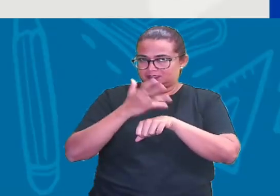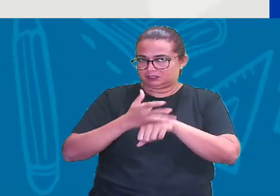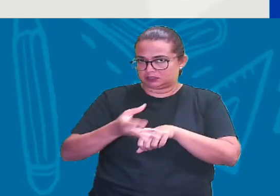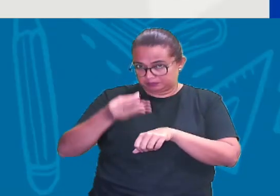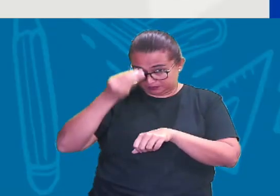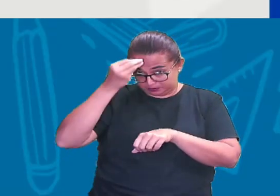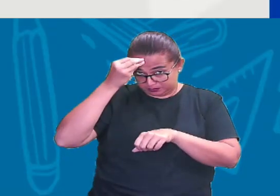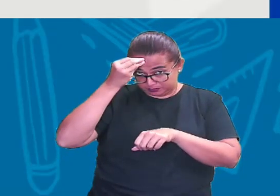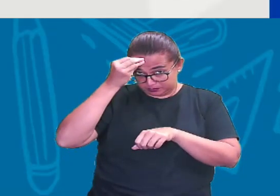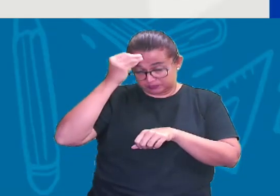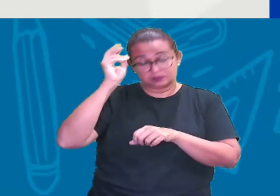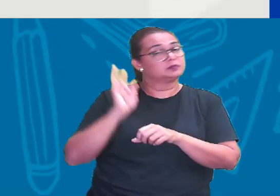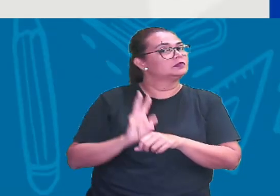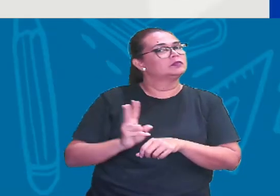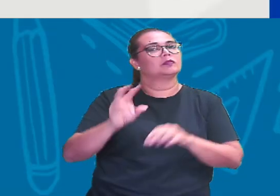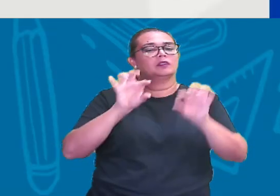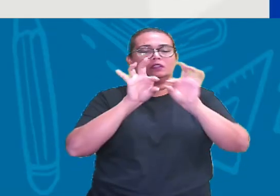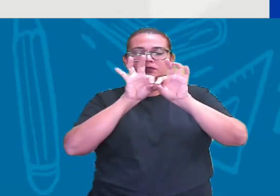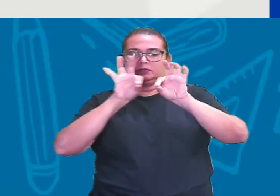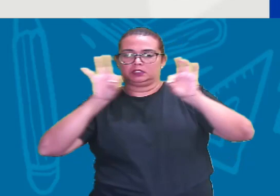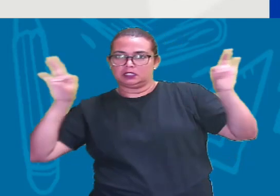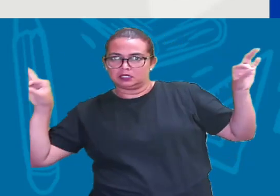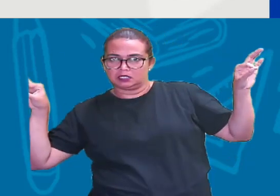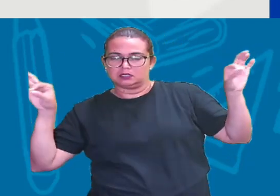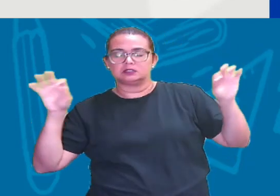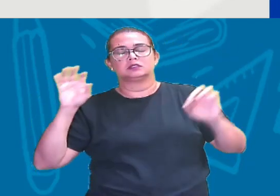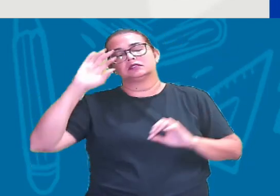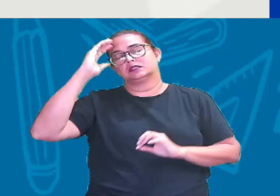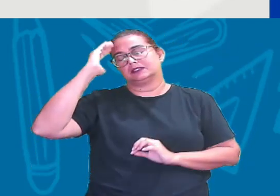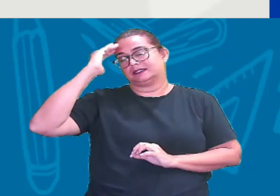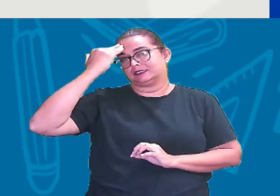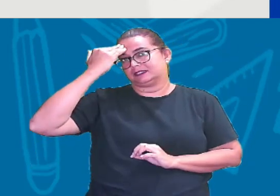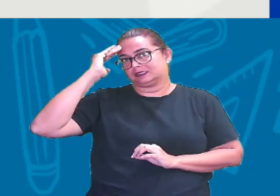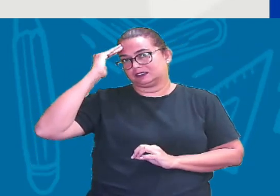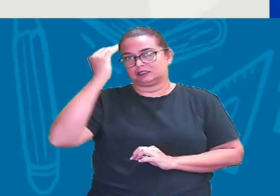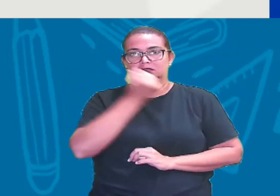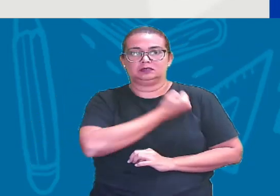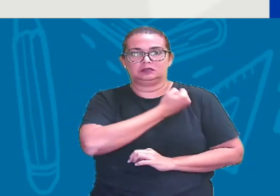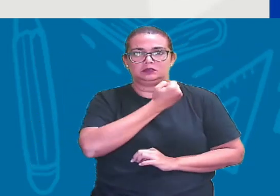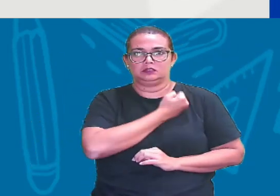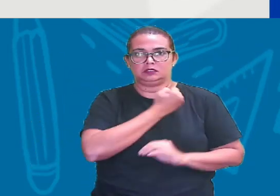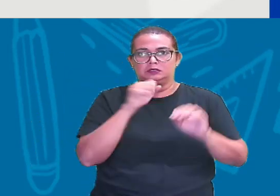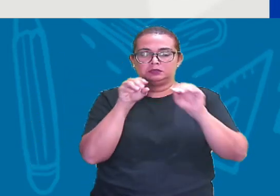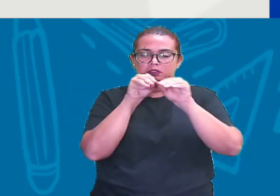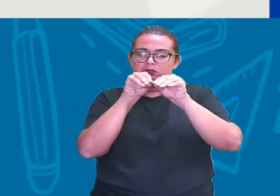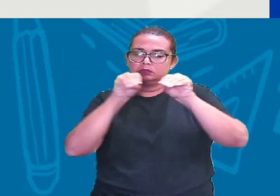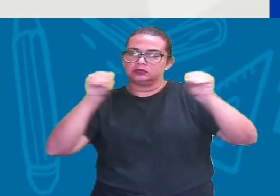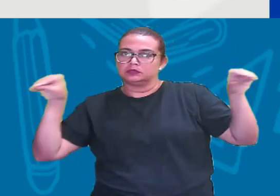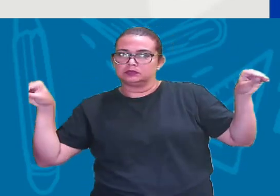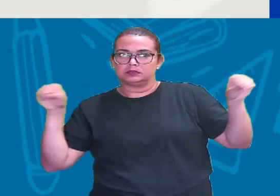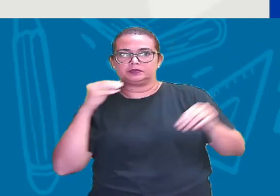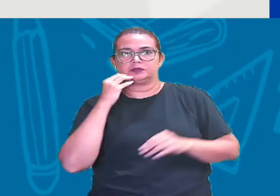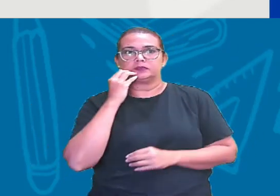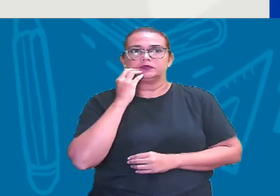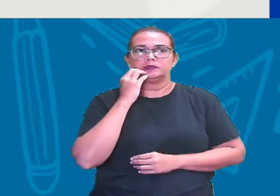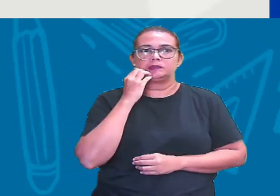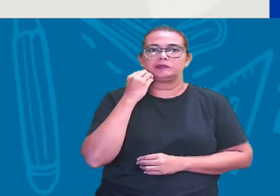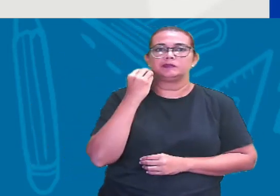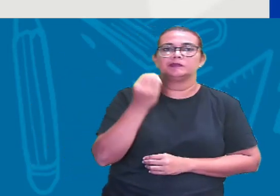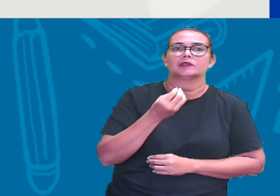Sequência Na retinha Numérica Tá certo? Outra coisinha também Pra lembrar Um número